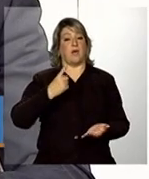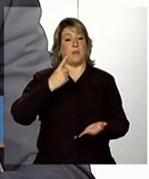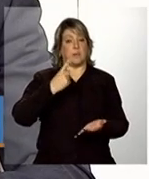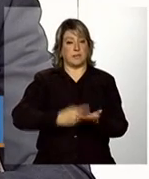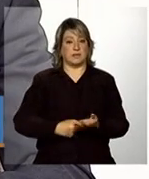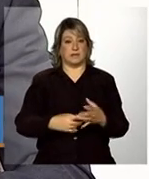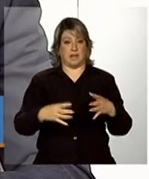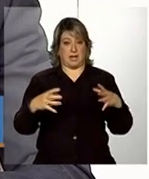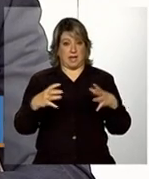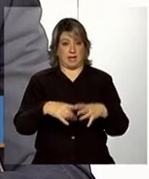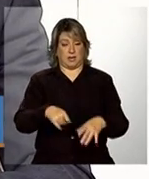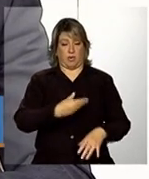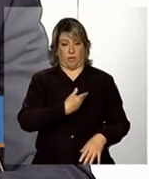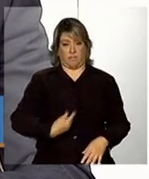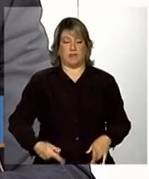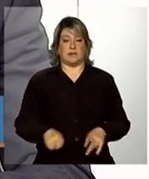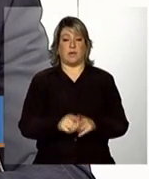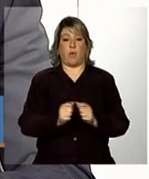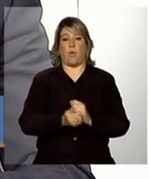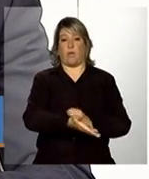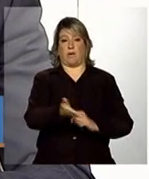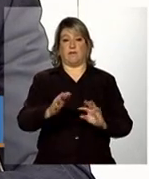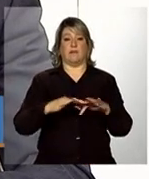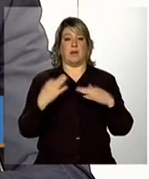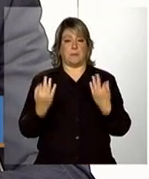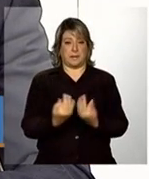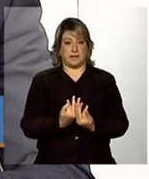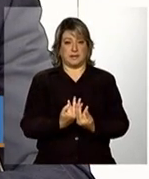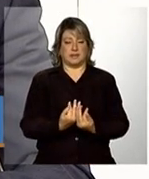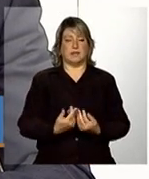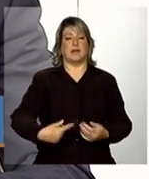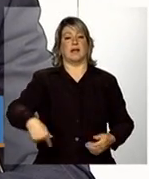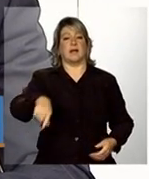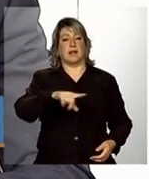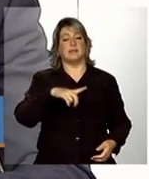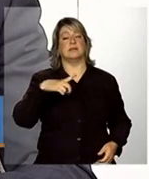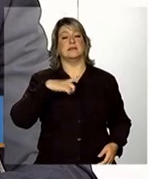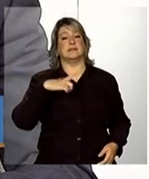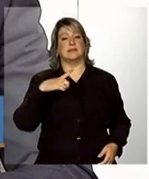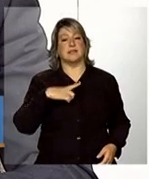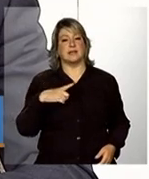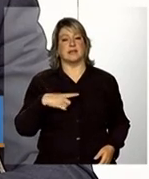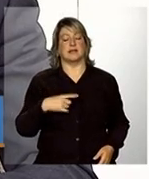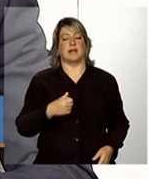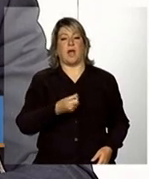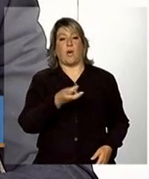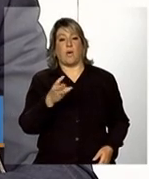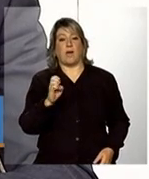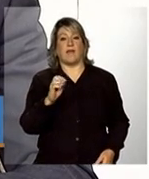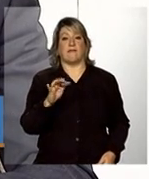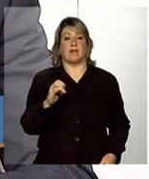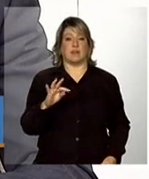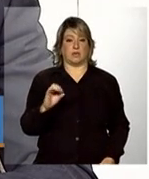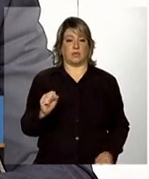e as famílias. e elas acabam tendo alguns efeitos no recebimento do benefício.